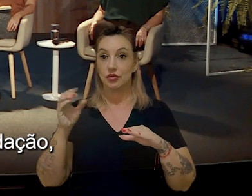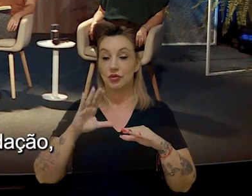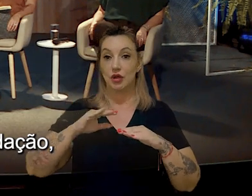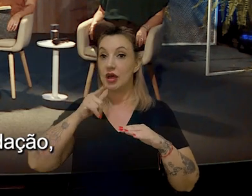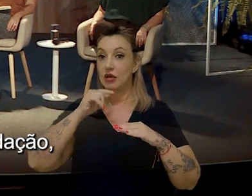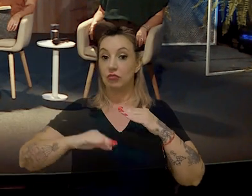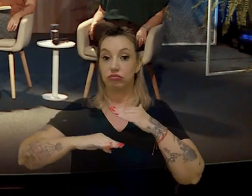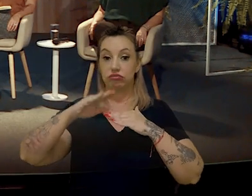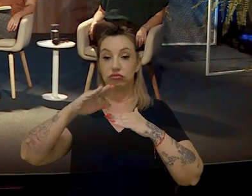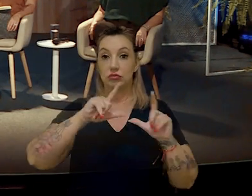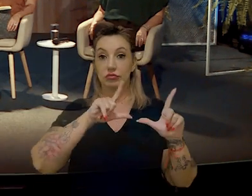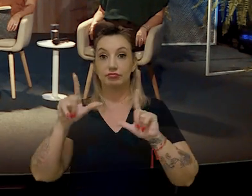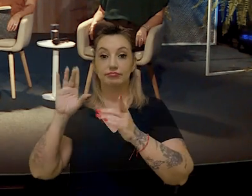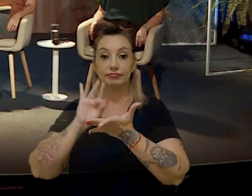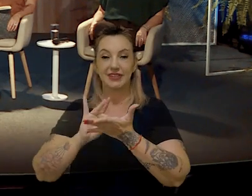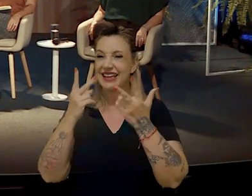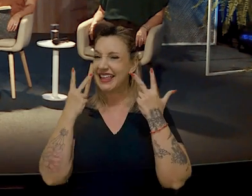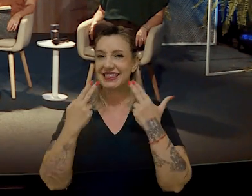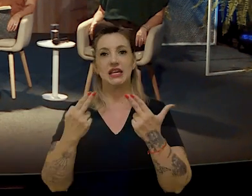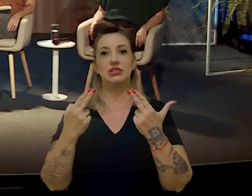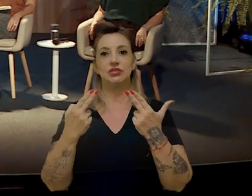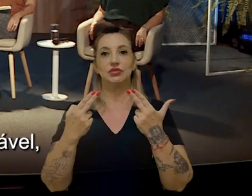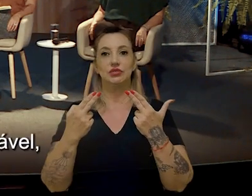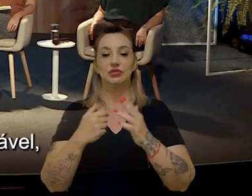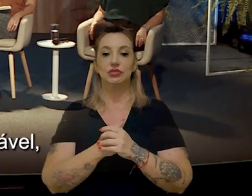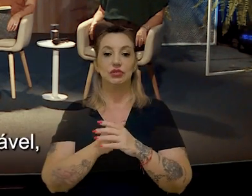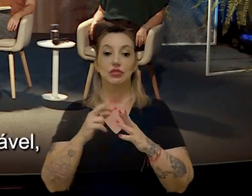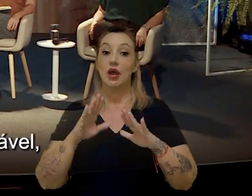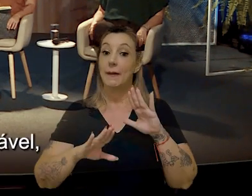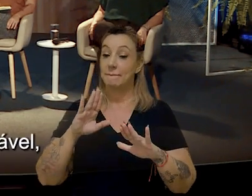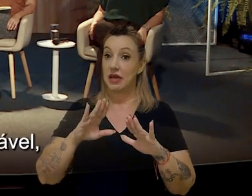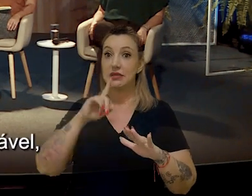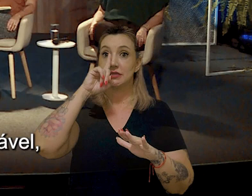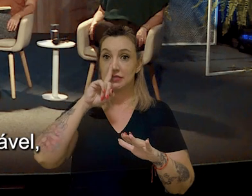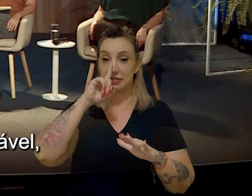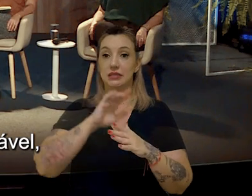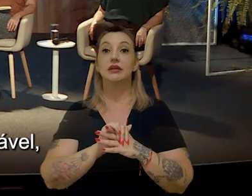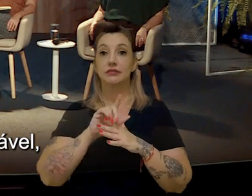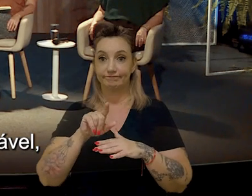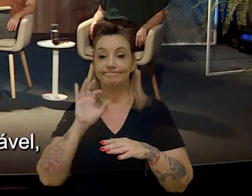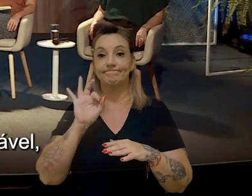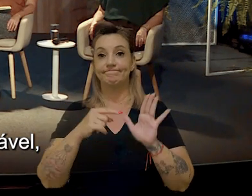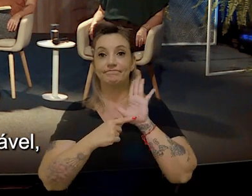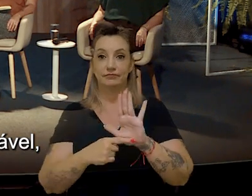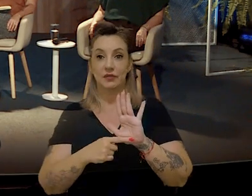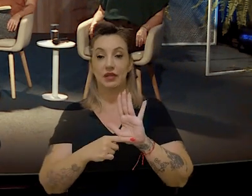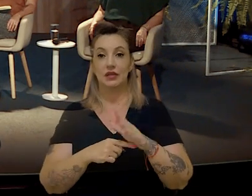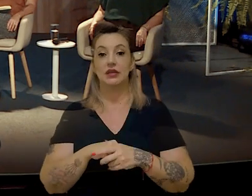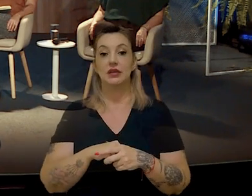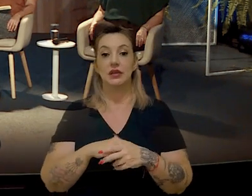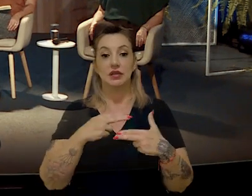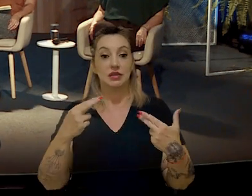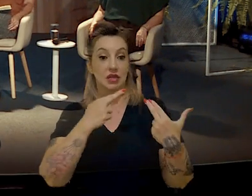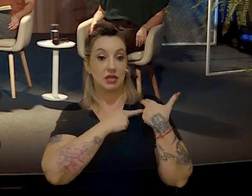inundação, e o cenário real foi quase idêntico. Então, não era, apesar de ser catastrófico, ele é modelável. Essa é a questão, e